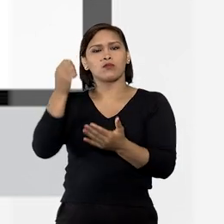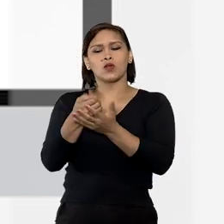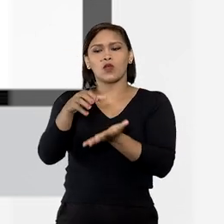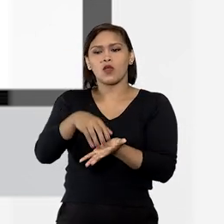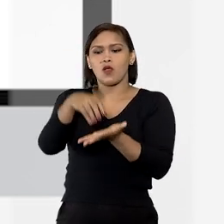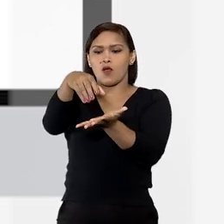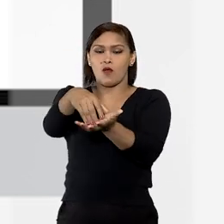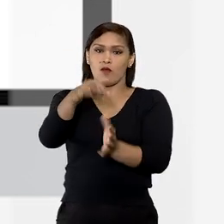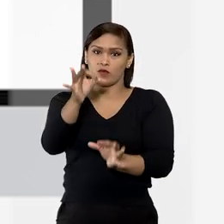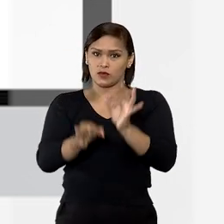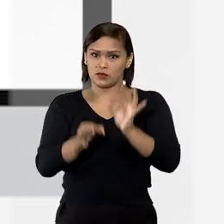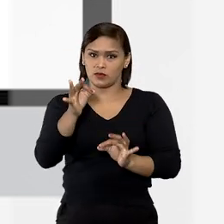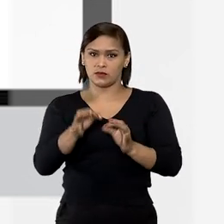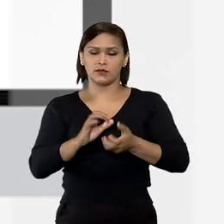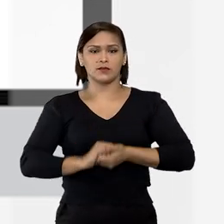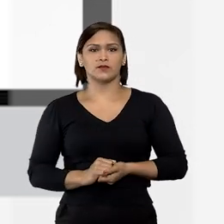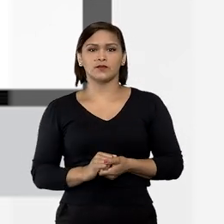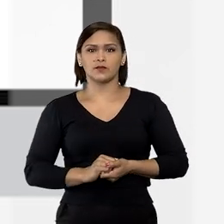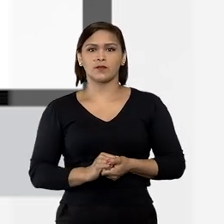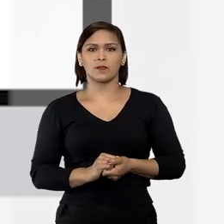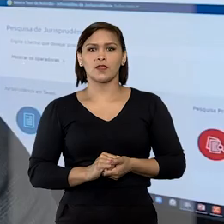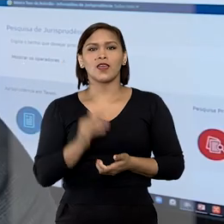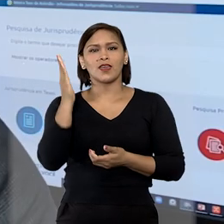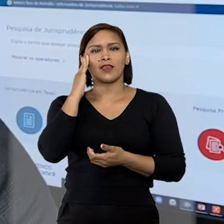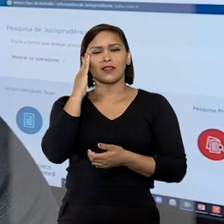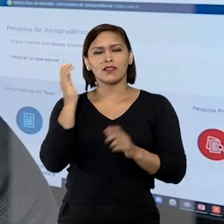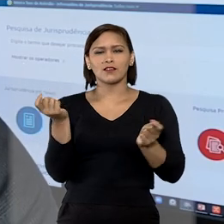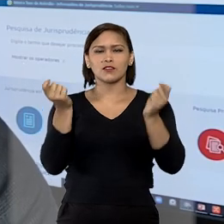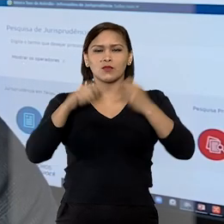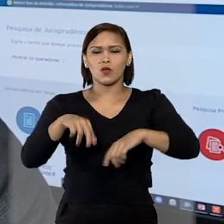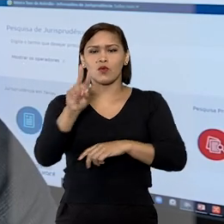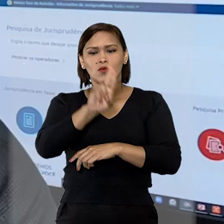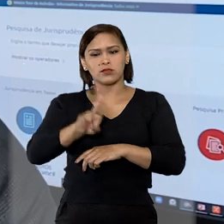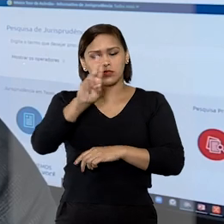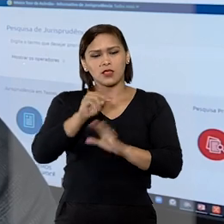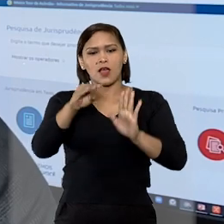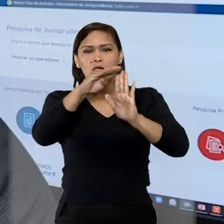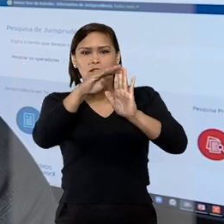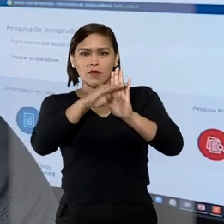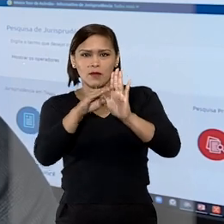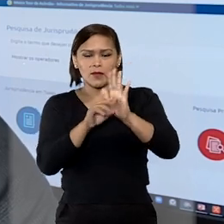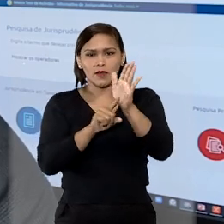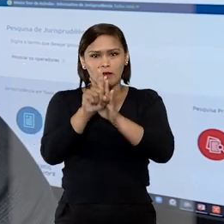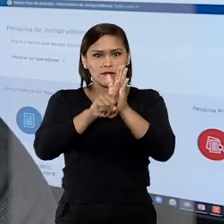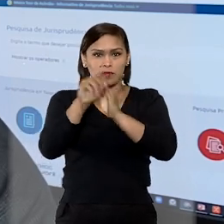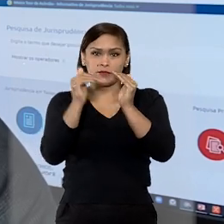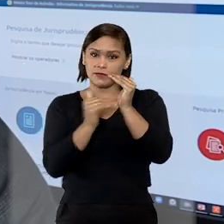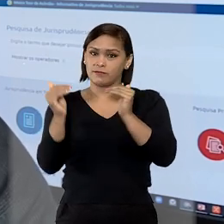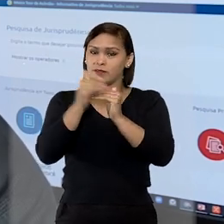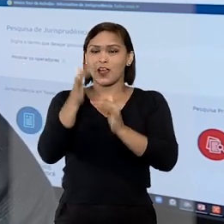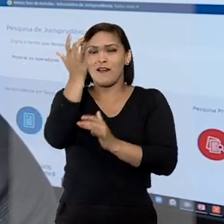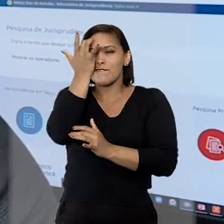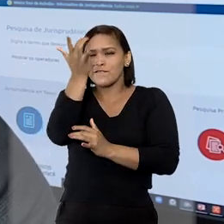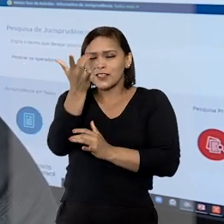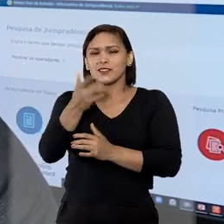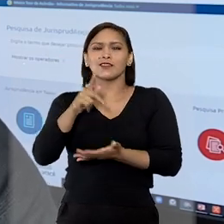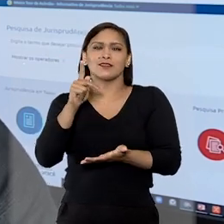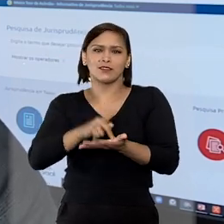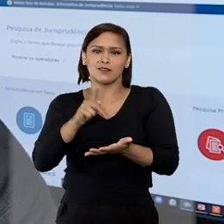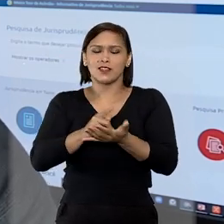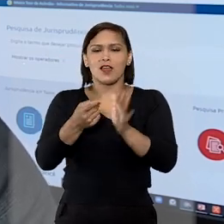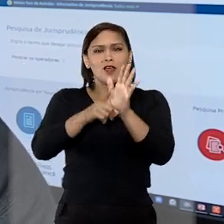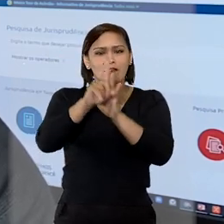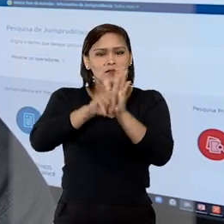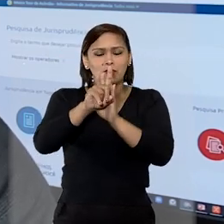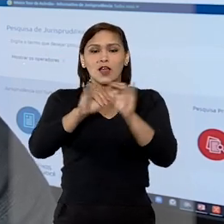acórdon denominado Órgão Julgador. Entender as possibilidades de utilização dos campos da pesquisa avançada facilita,